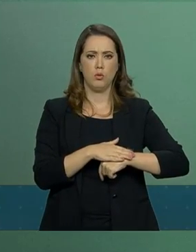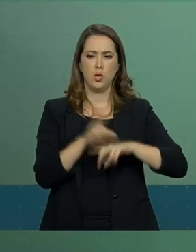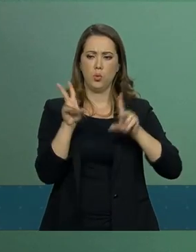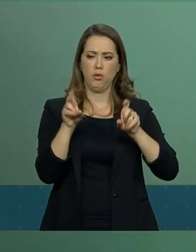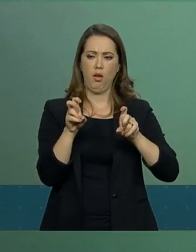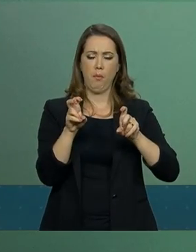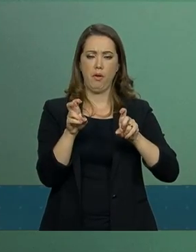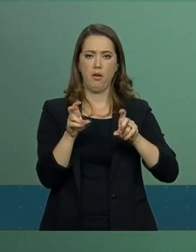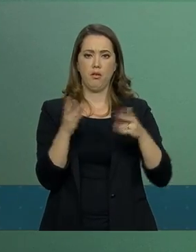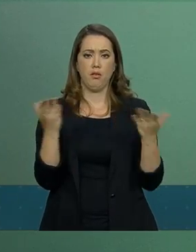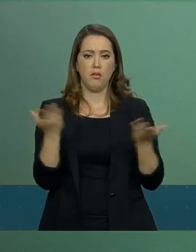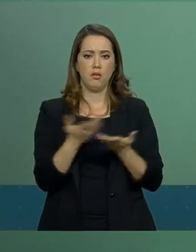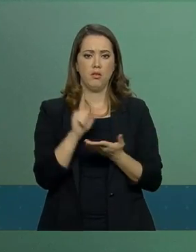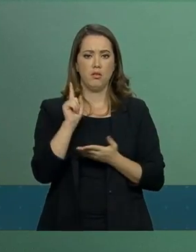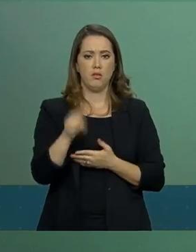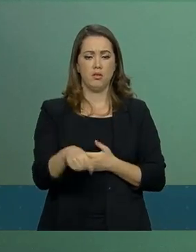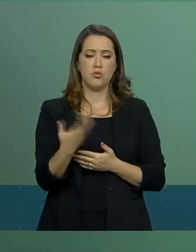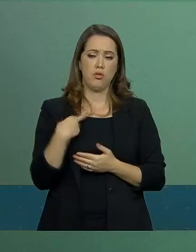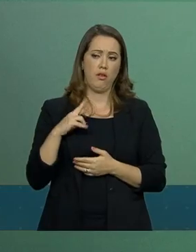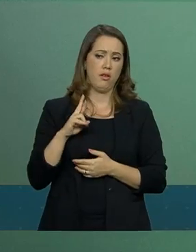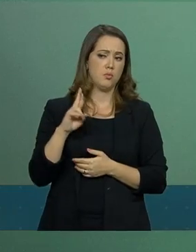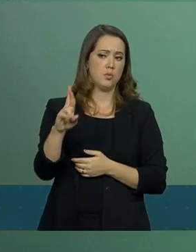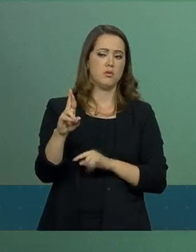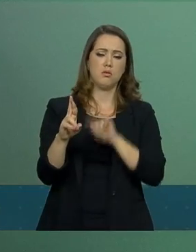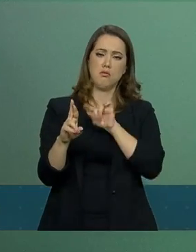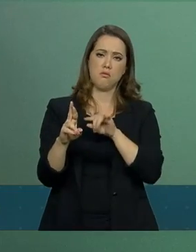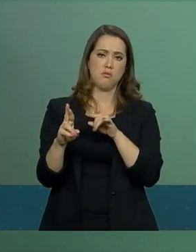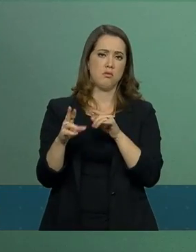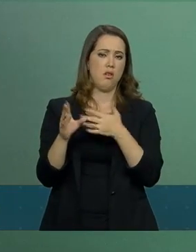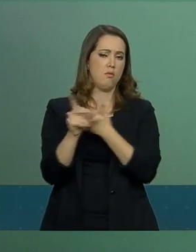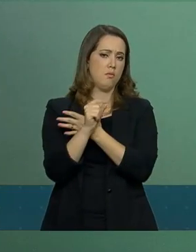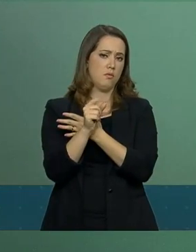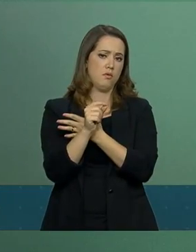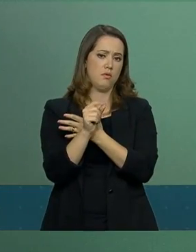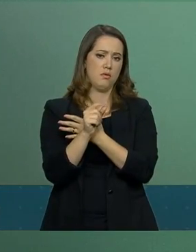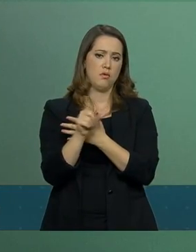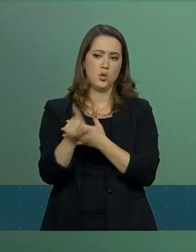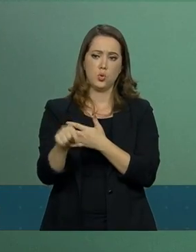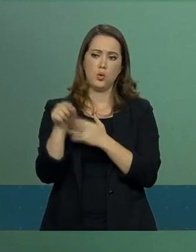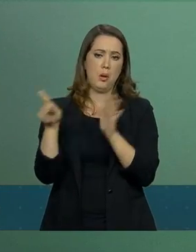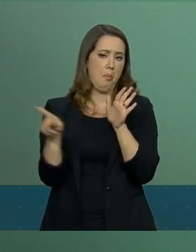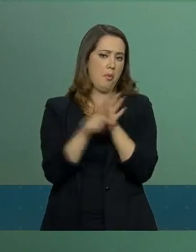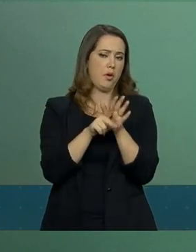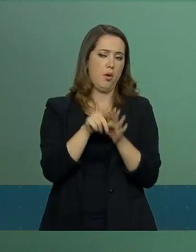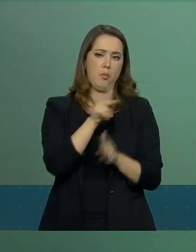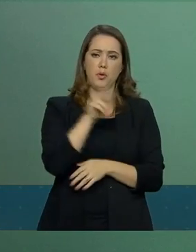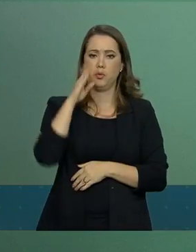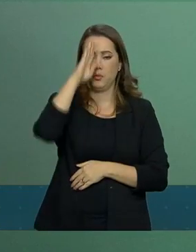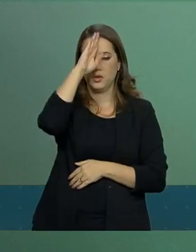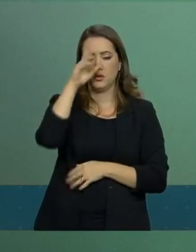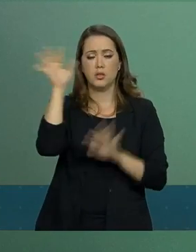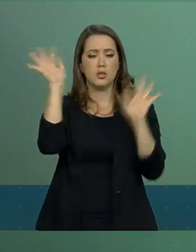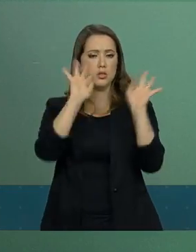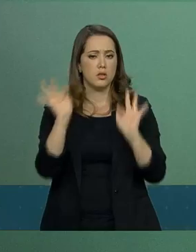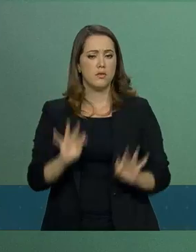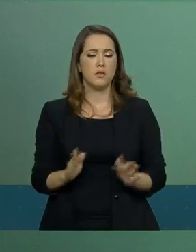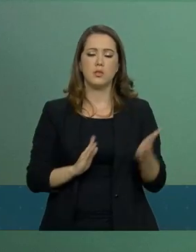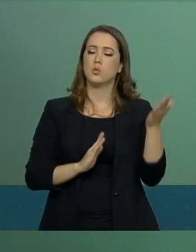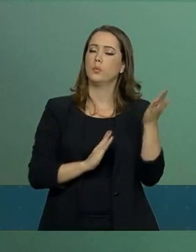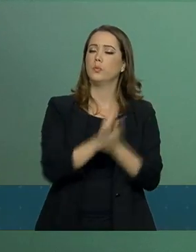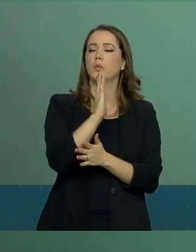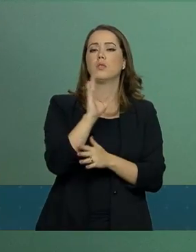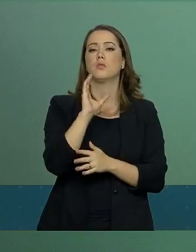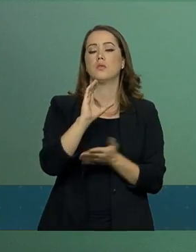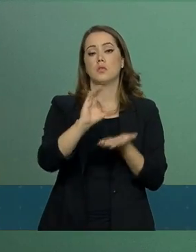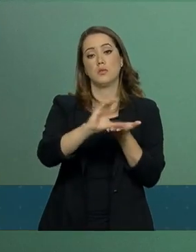assunto, por óbvio, já que ele é responsável por essas postagens, é decisão dele. A gente está feliz com a aprovação da